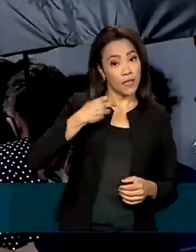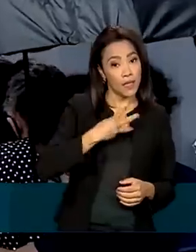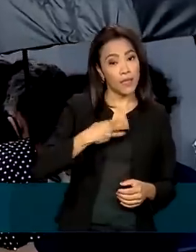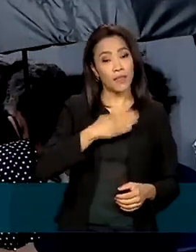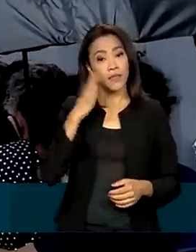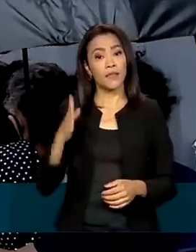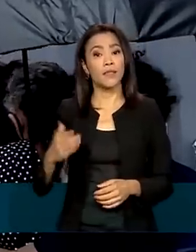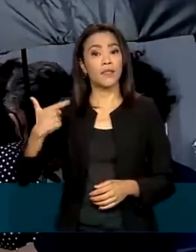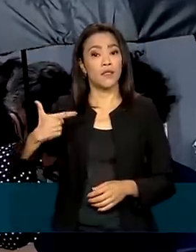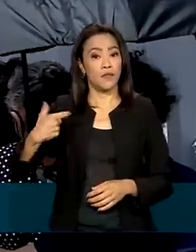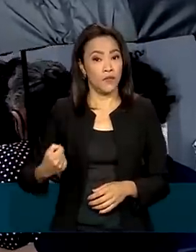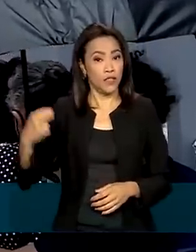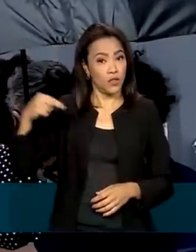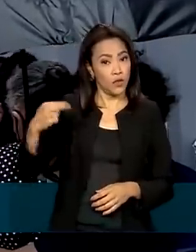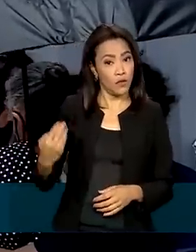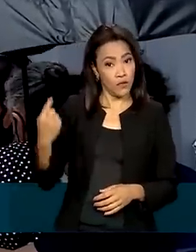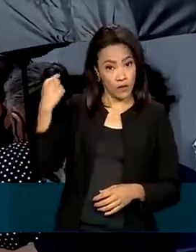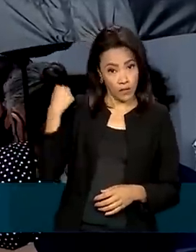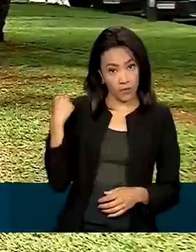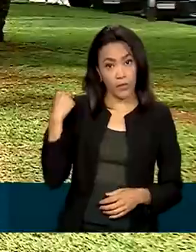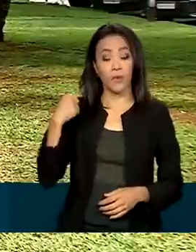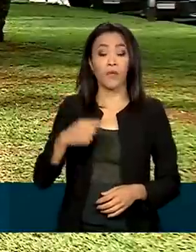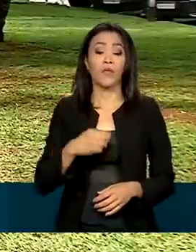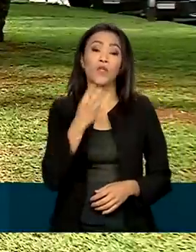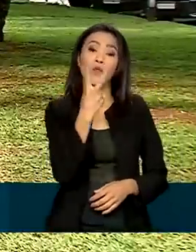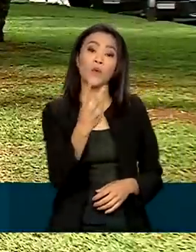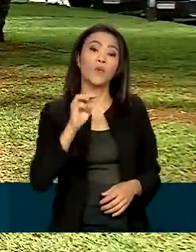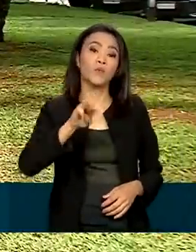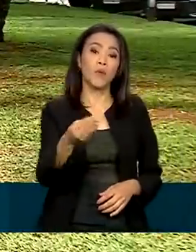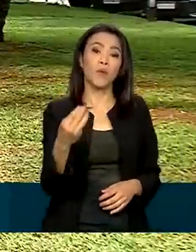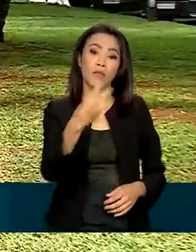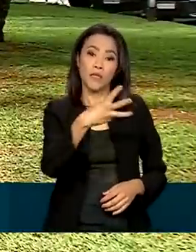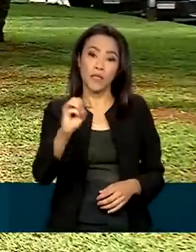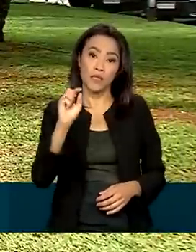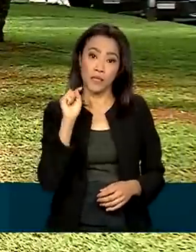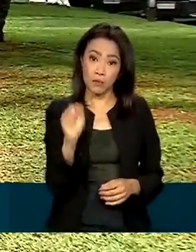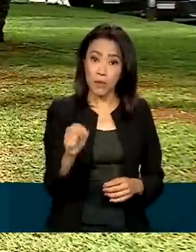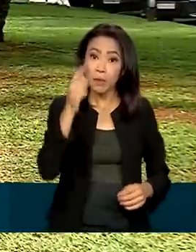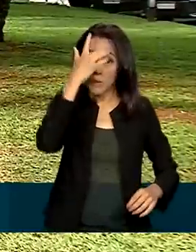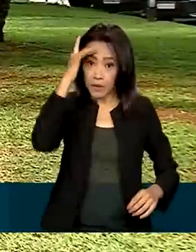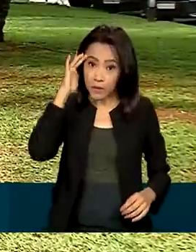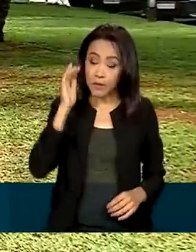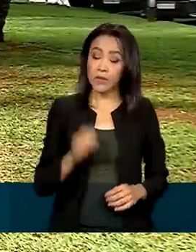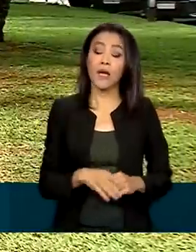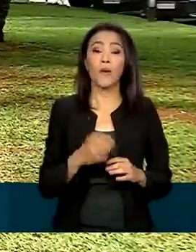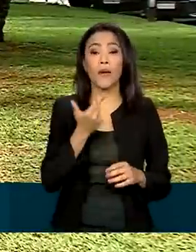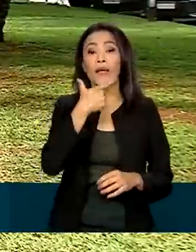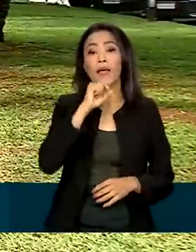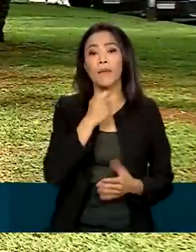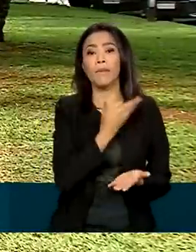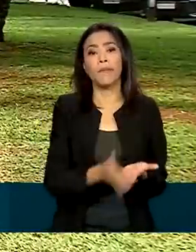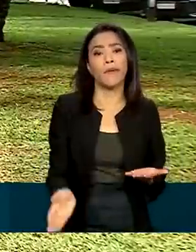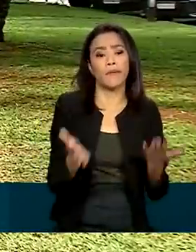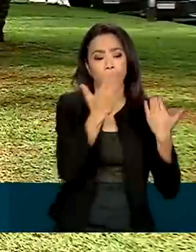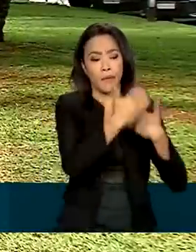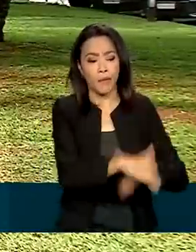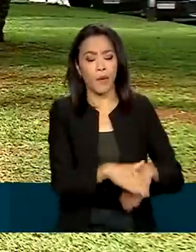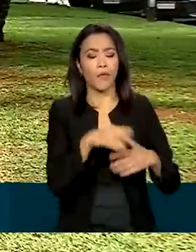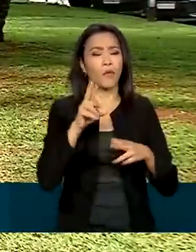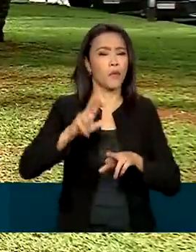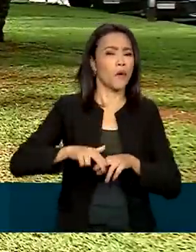novembro com a participação de cerca de 2 milhões e 300 mil pessoas. Agora, quem perdeu o exame por problemas